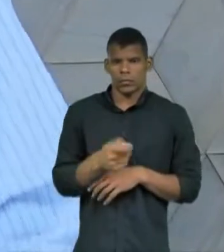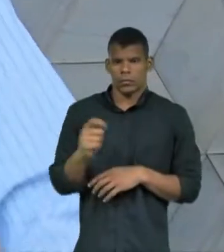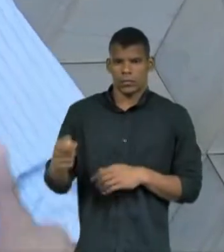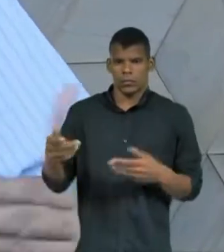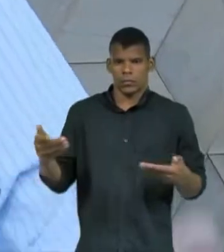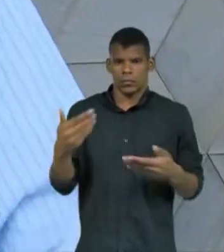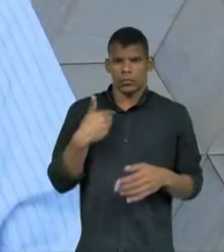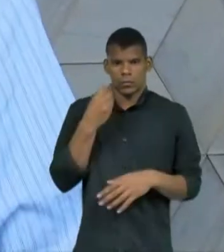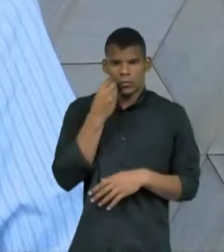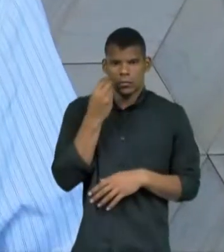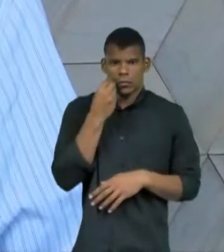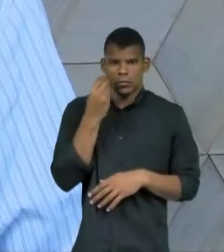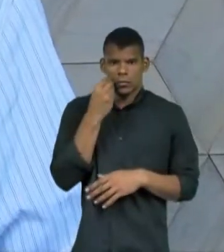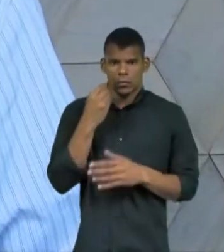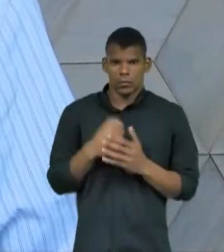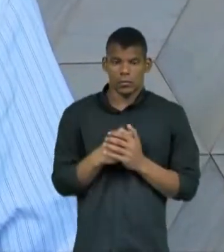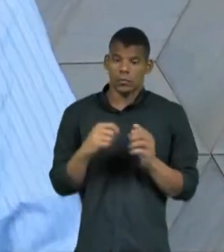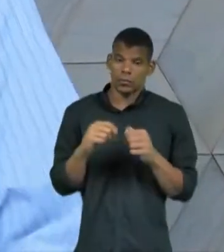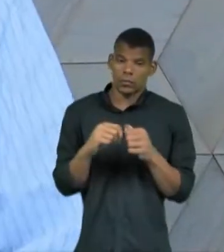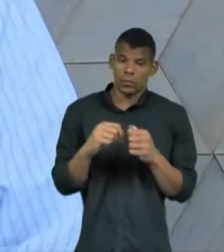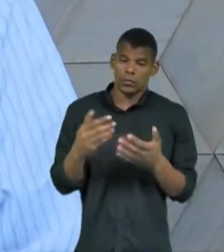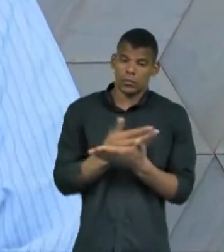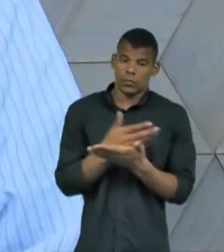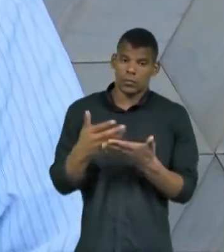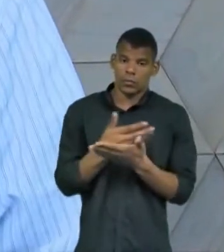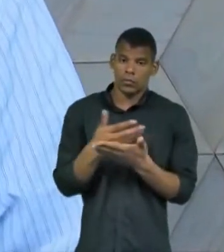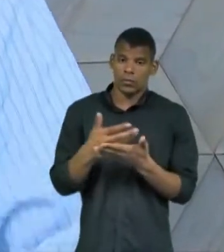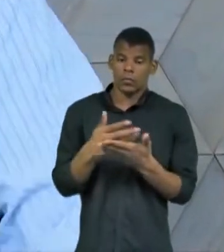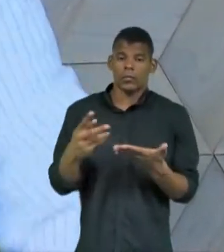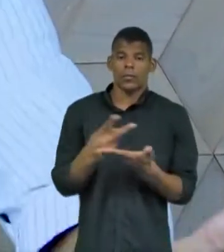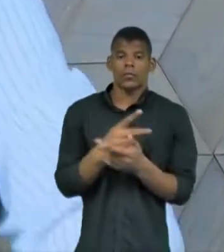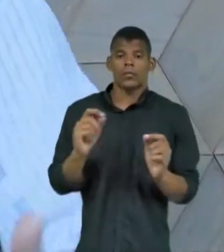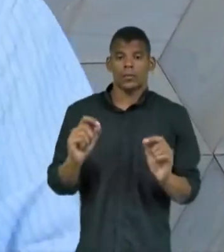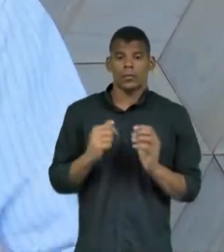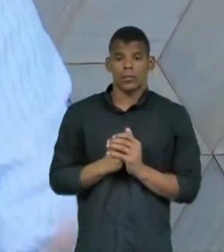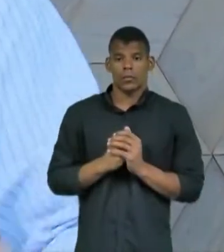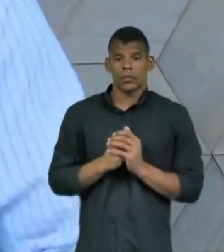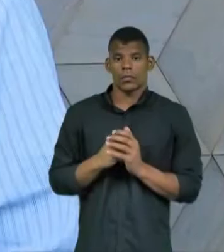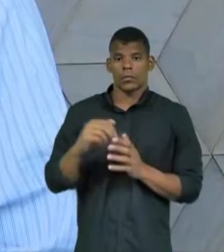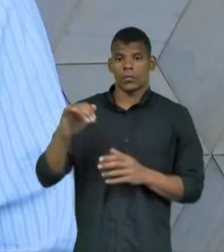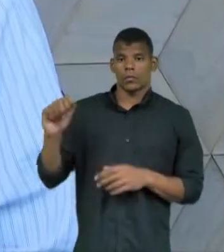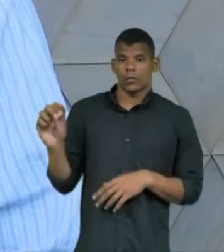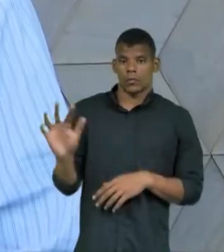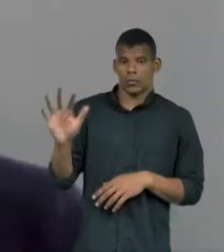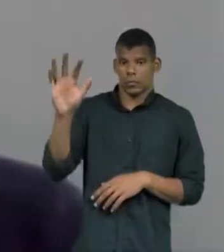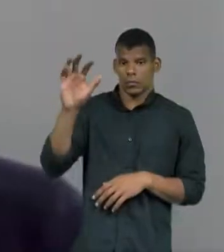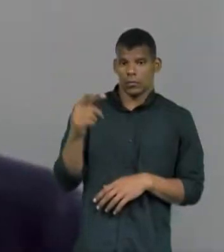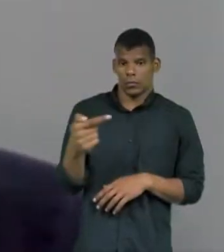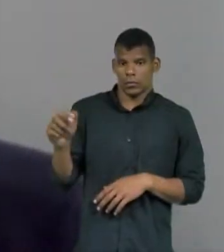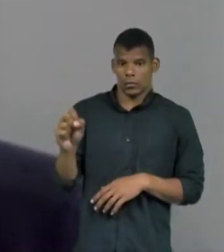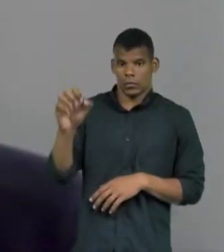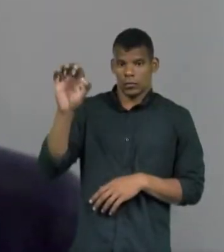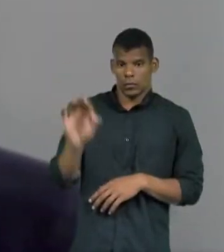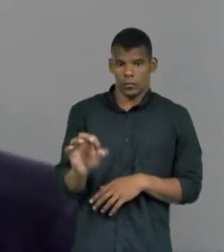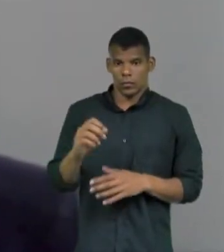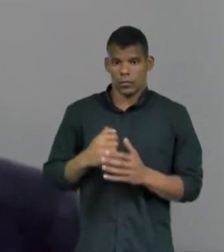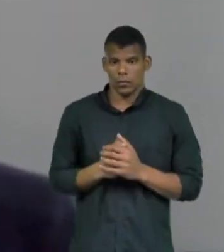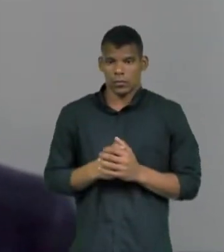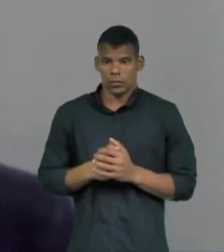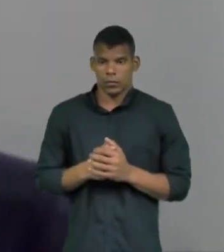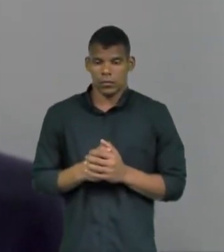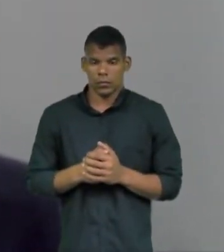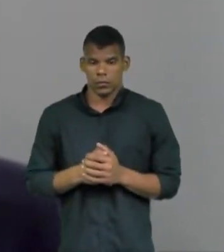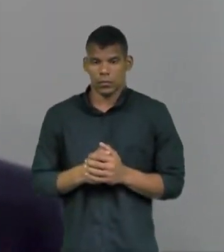fazer isso, fez algumas coisas nesse sentido e o que foi que se viu? Uma inflação aí de 78%. Este outro economista